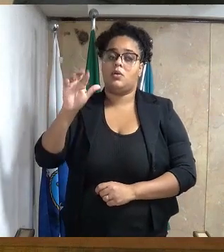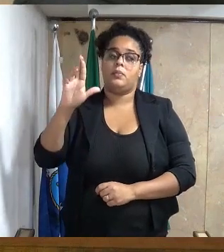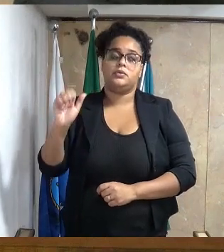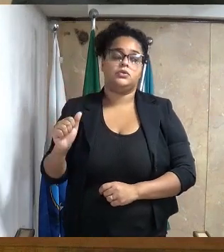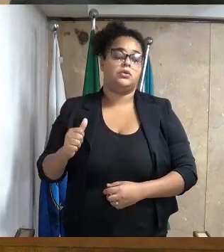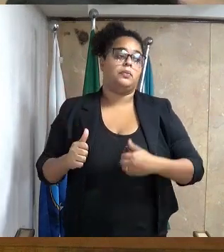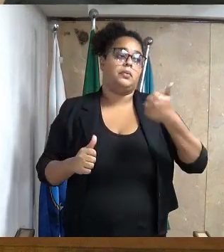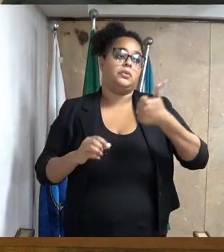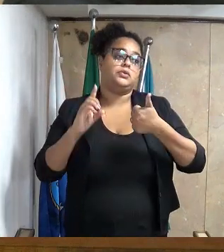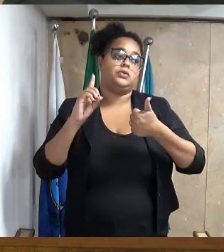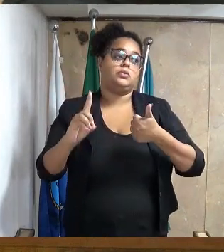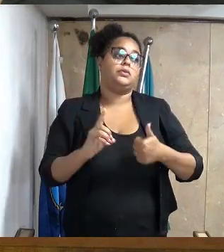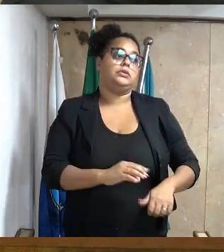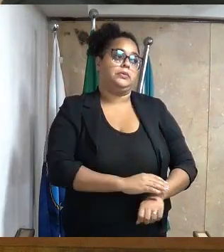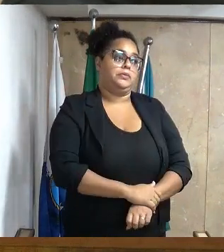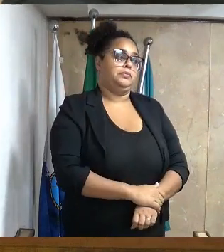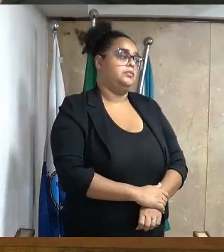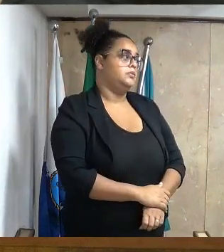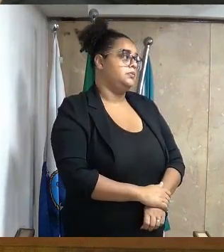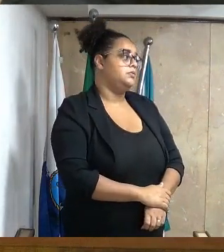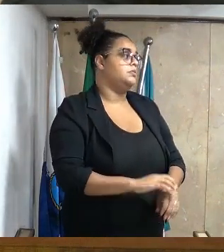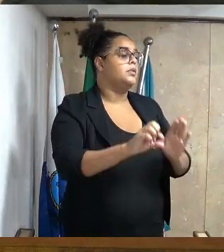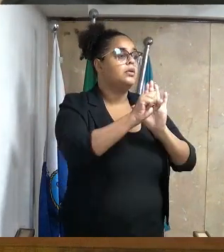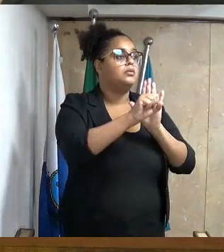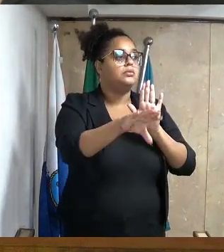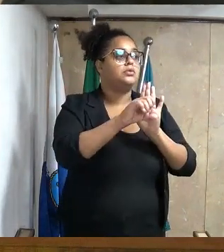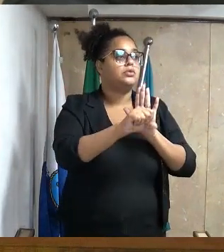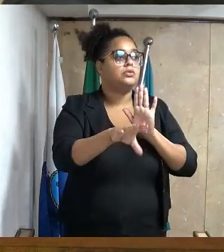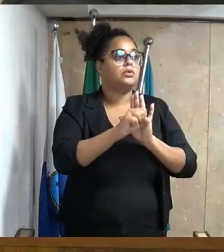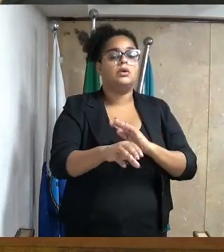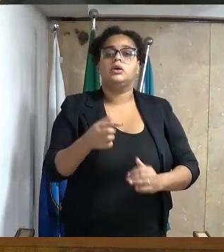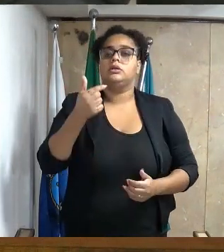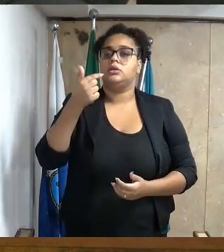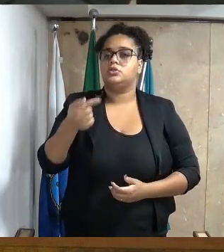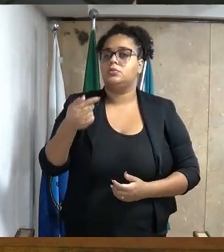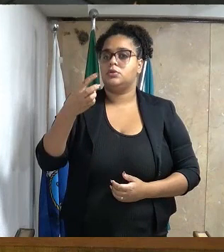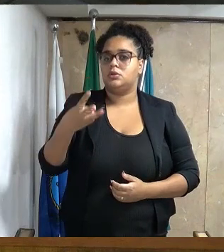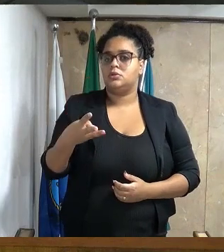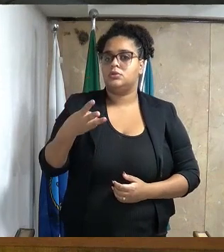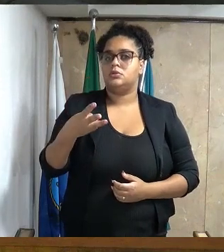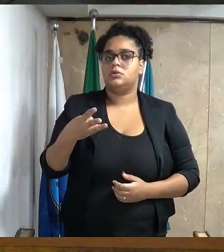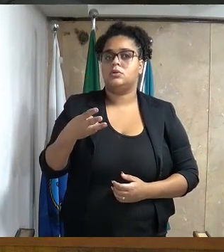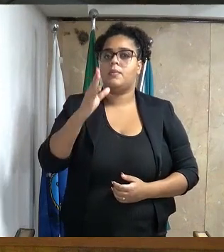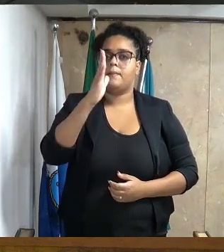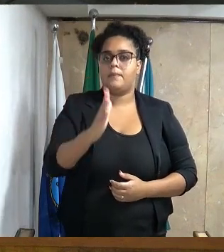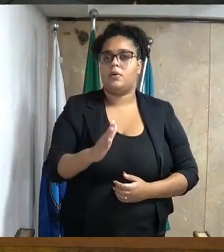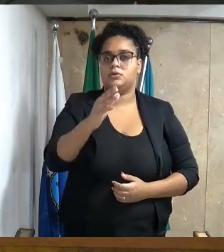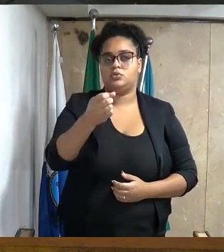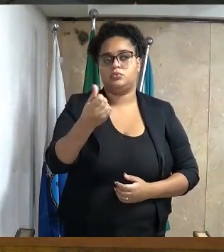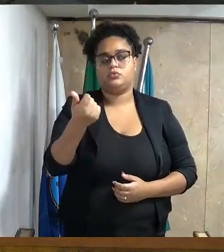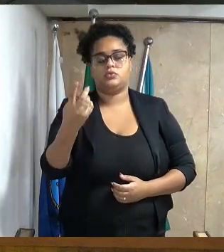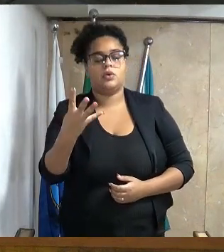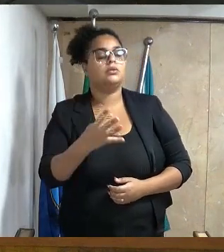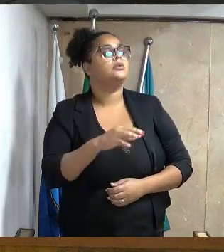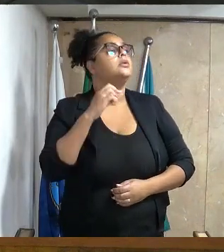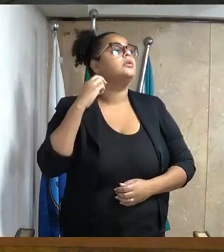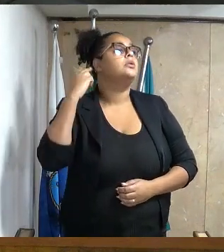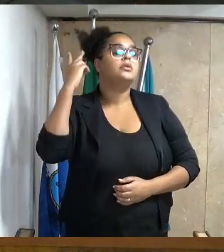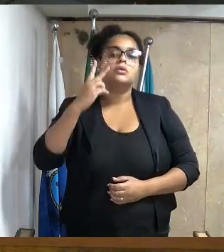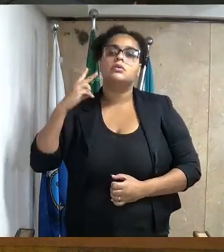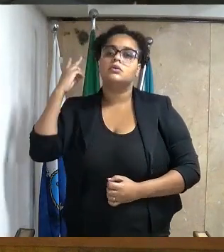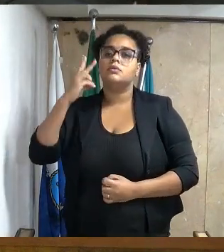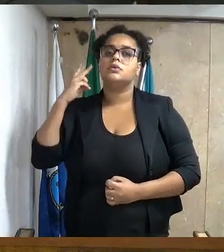primeiro distrito desse município. Indicação número 7397 barra 2024. Dois